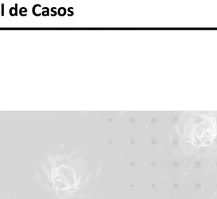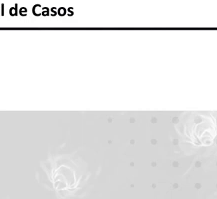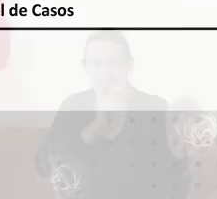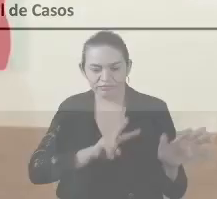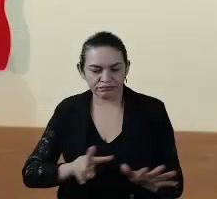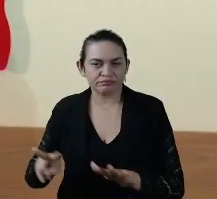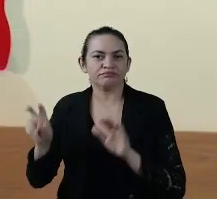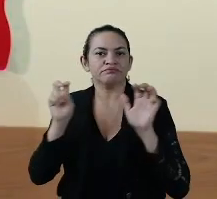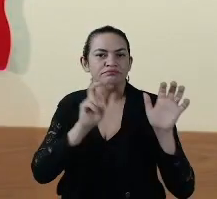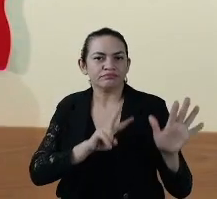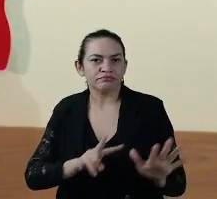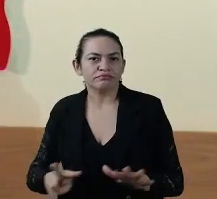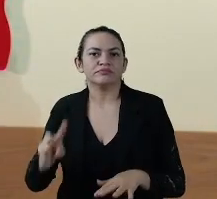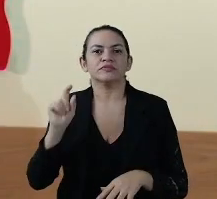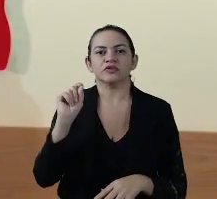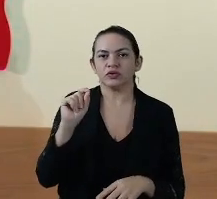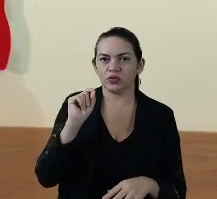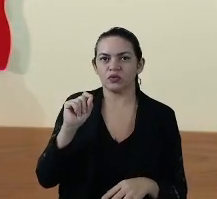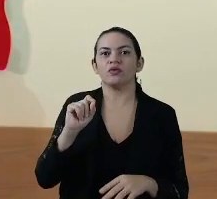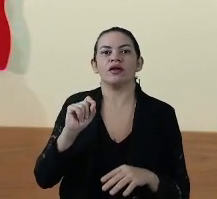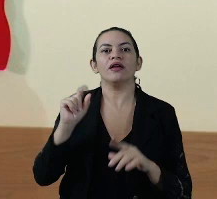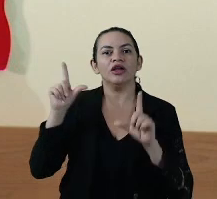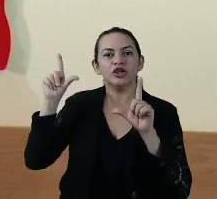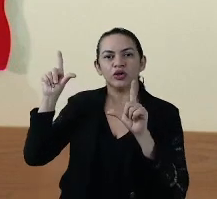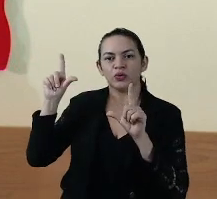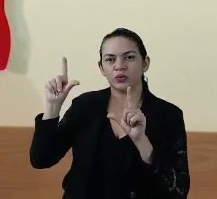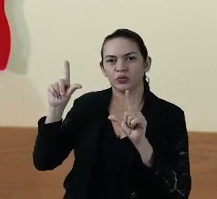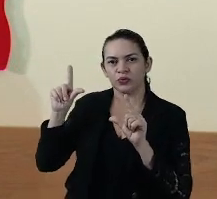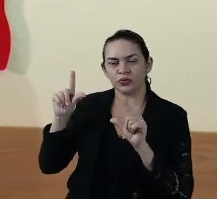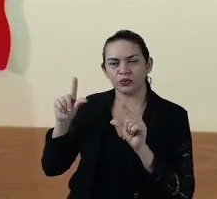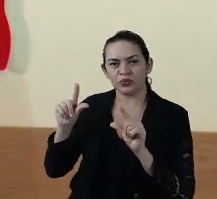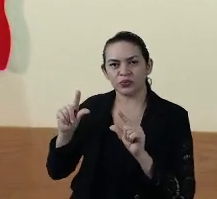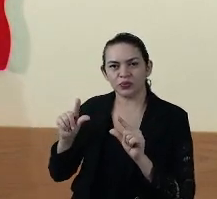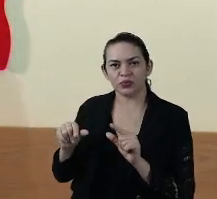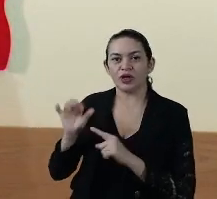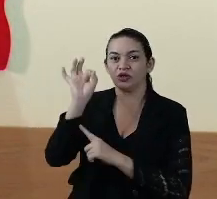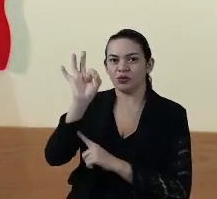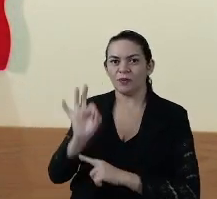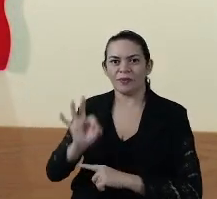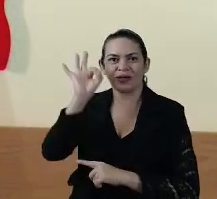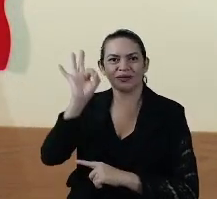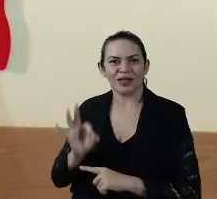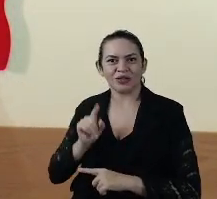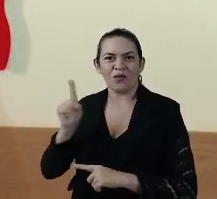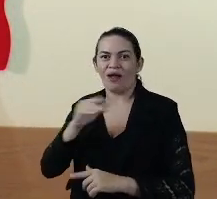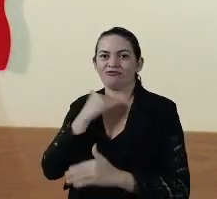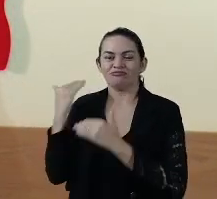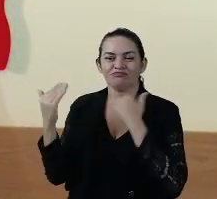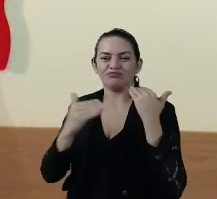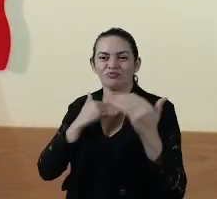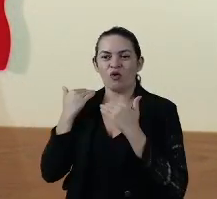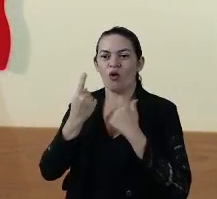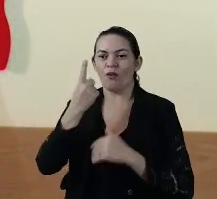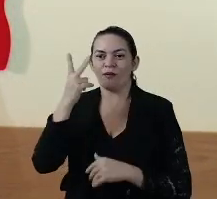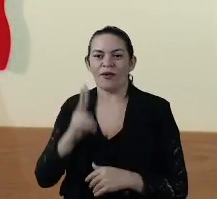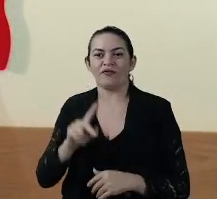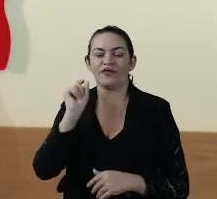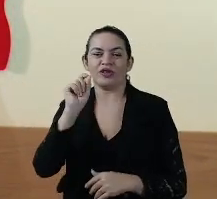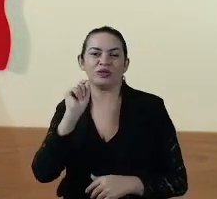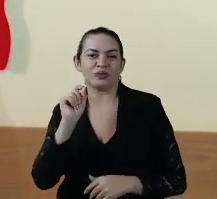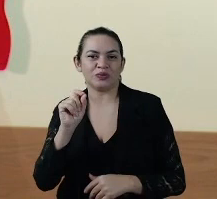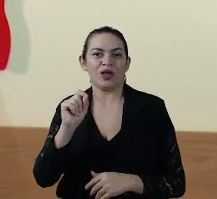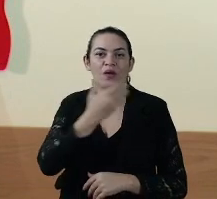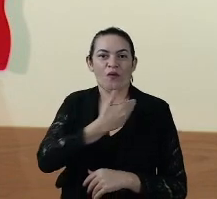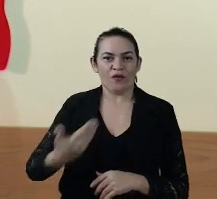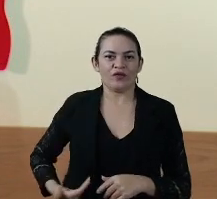semanas, de decréscimo do percentual relativo de letalidades, uma vez que o